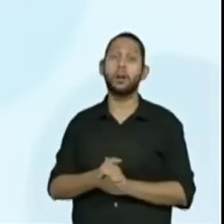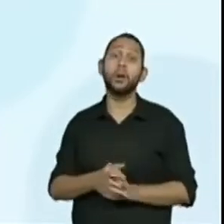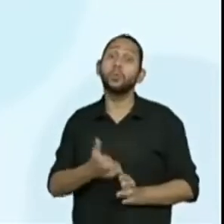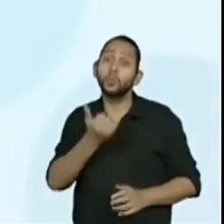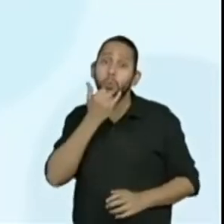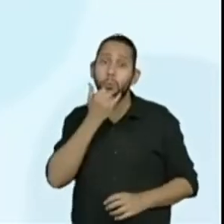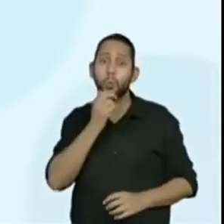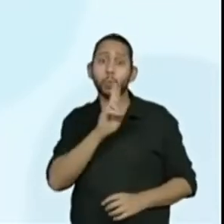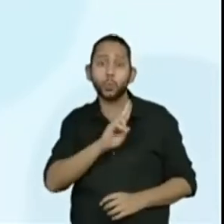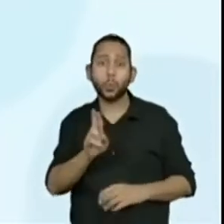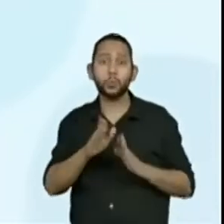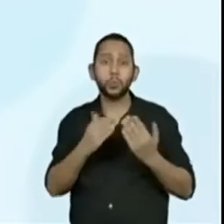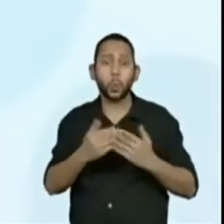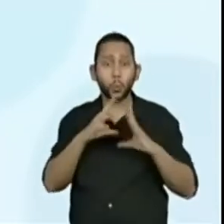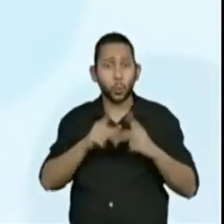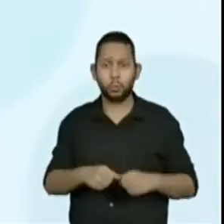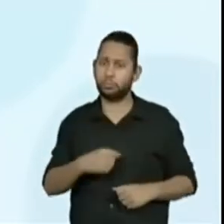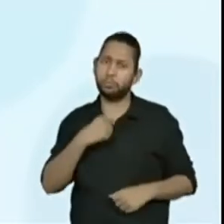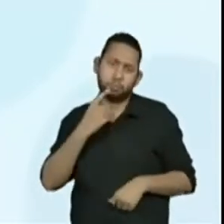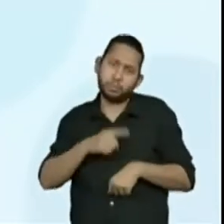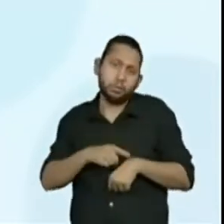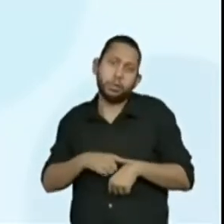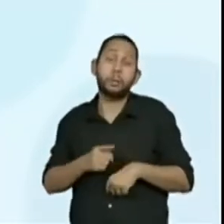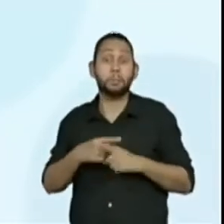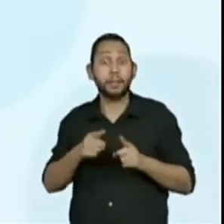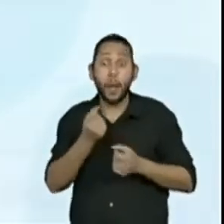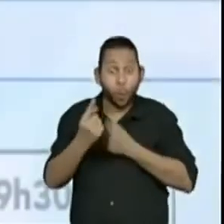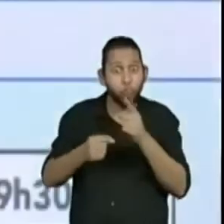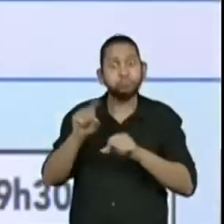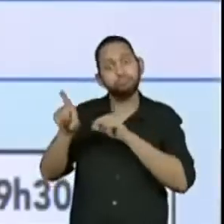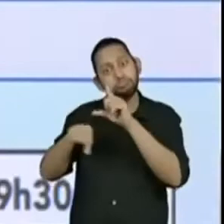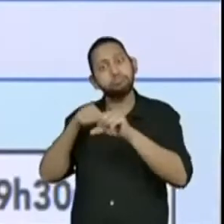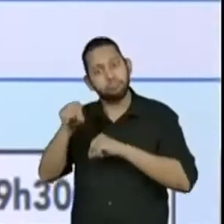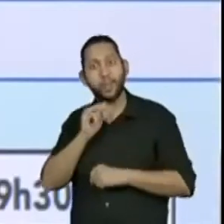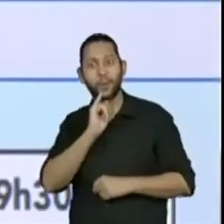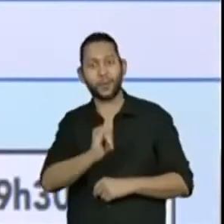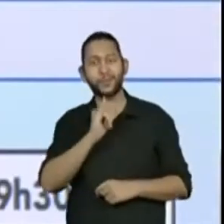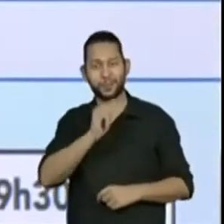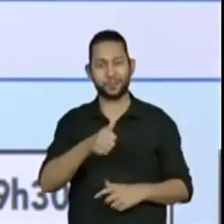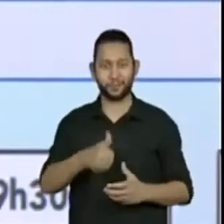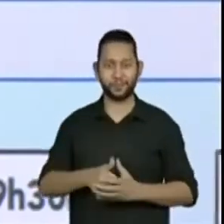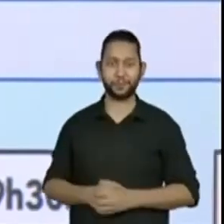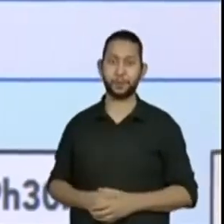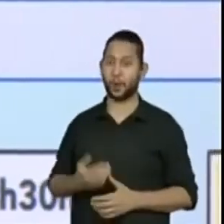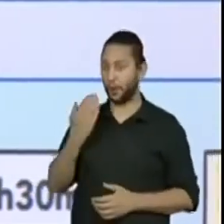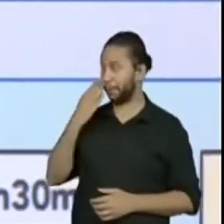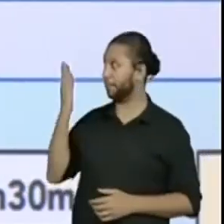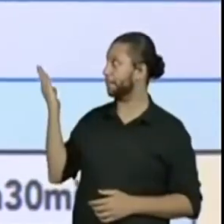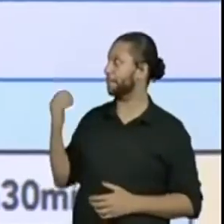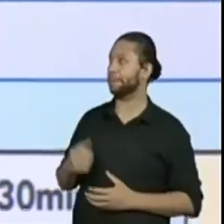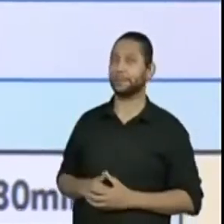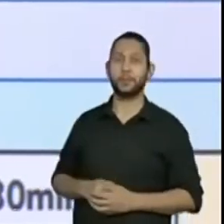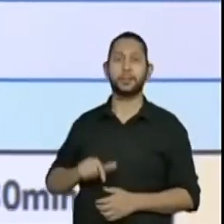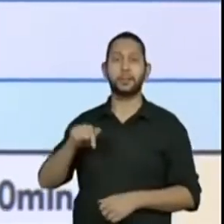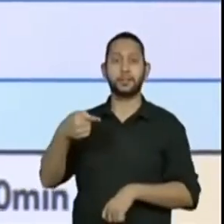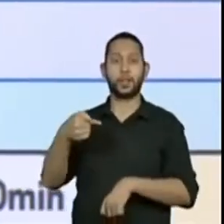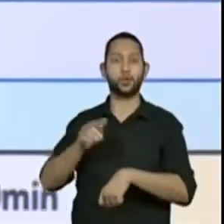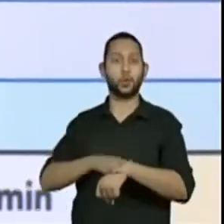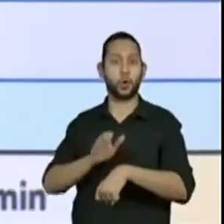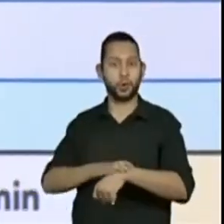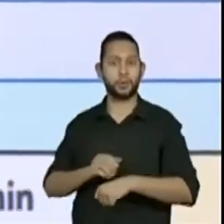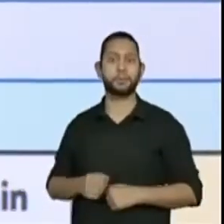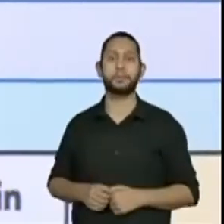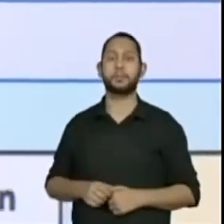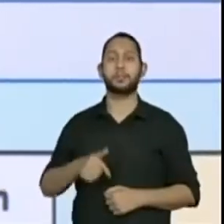não conseguir falar o nome de vocês, tá? Então, vamos lá. Sequência B. 7 horas, 7 horas e